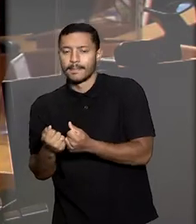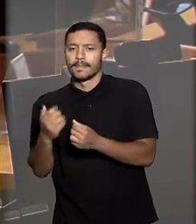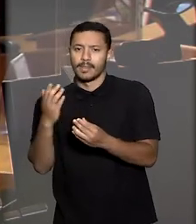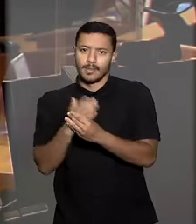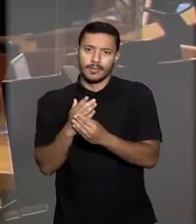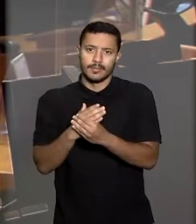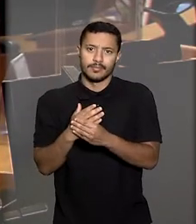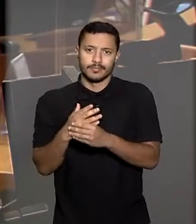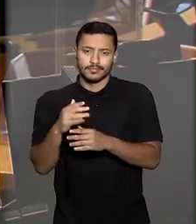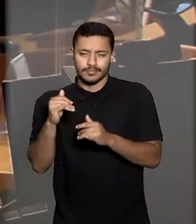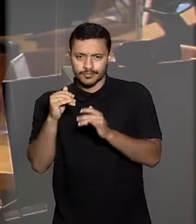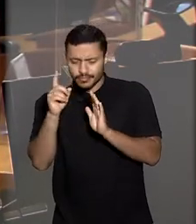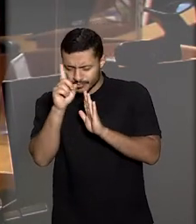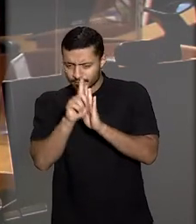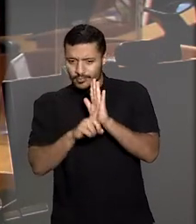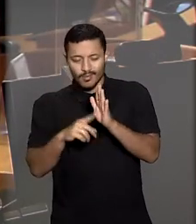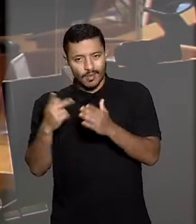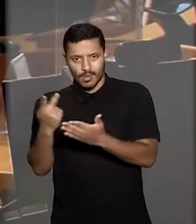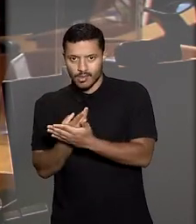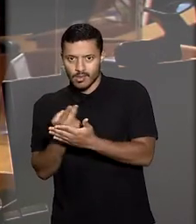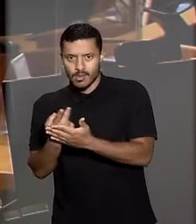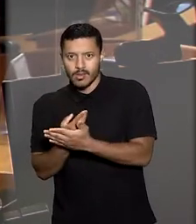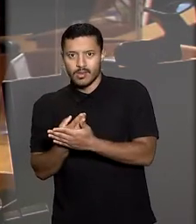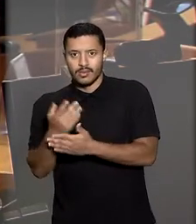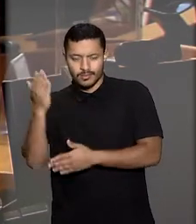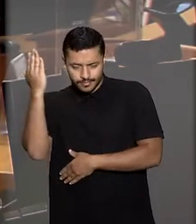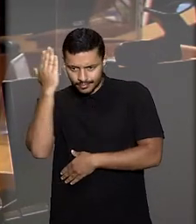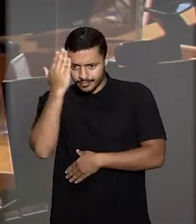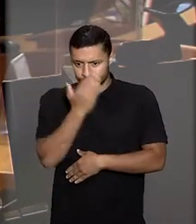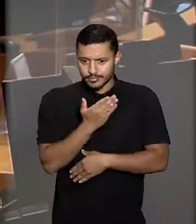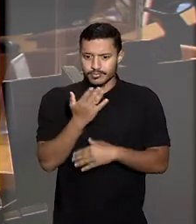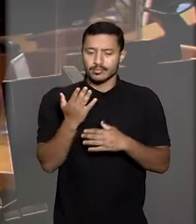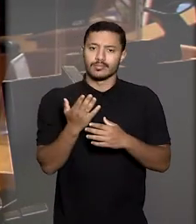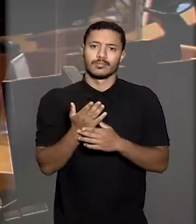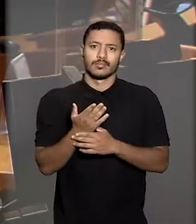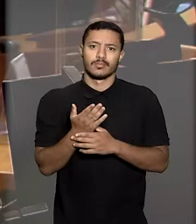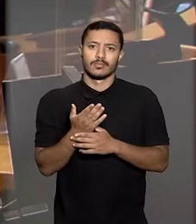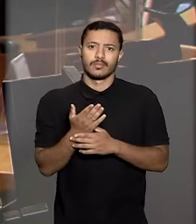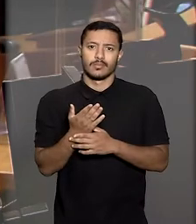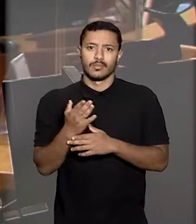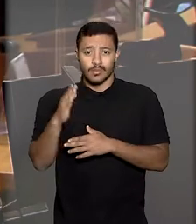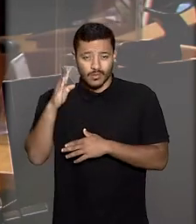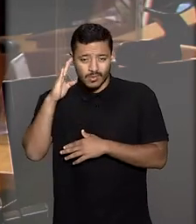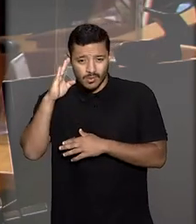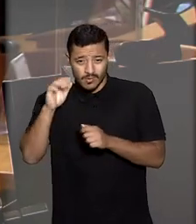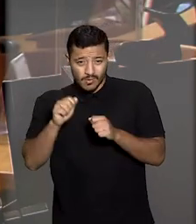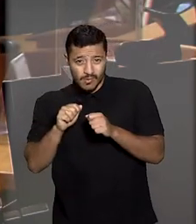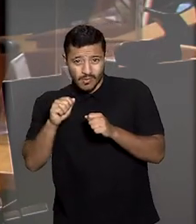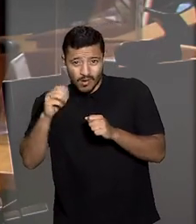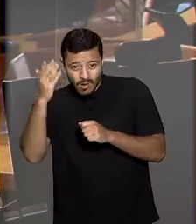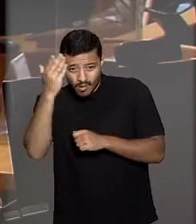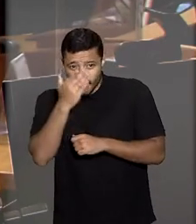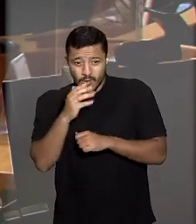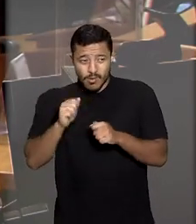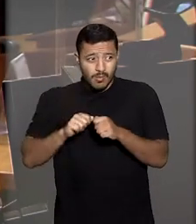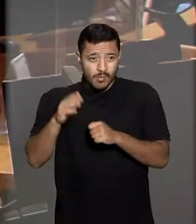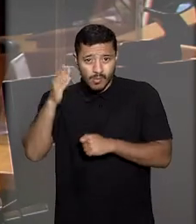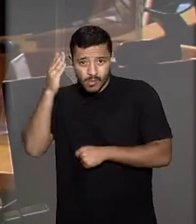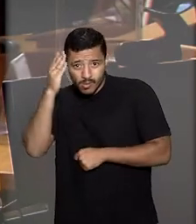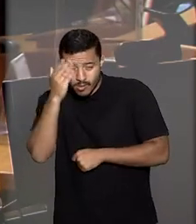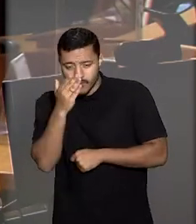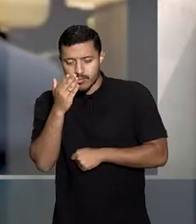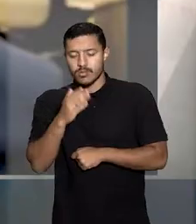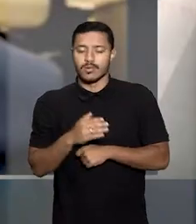especial para declarar ilícitas as provas colhidas pelos guardas em atividades alheias, as atribuições e